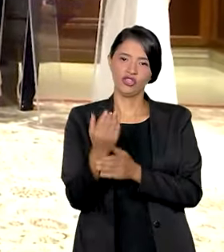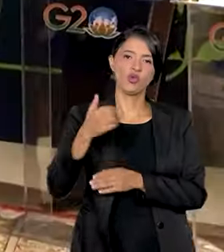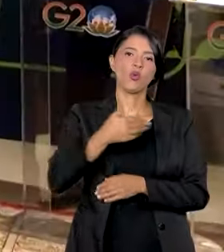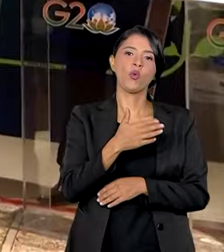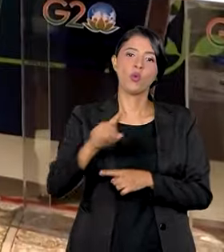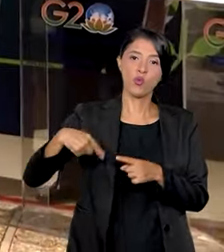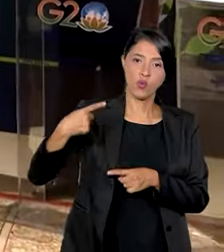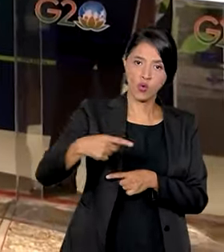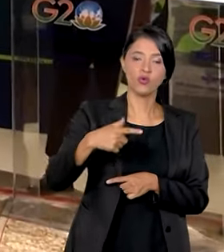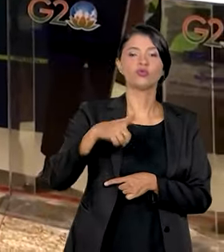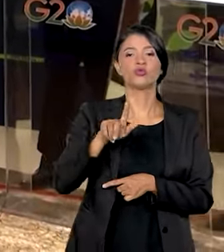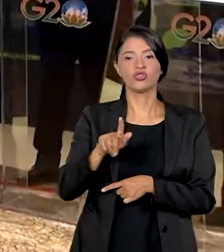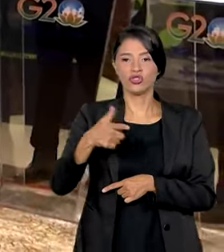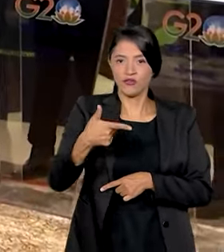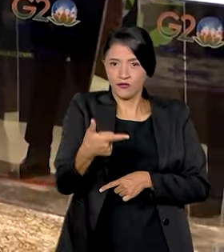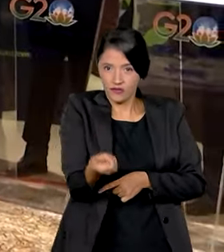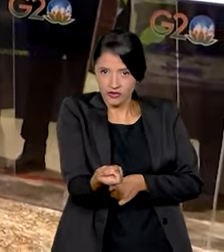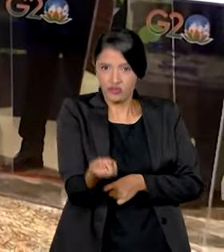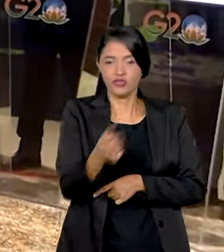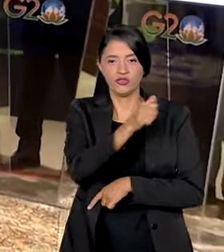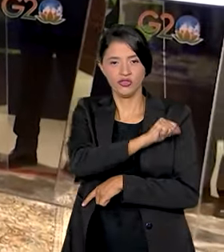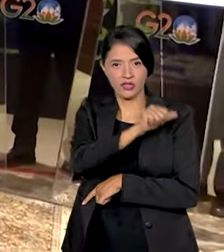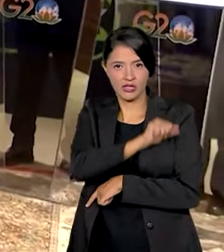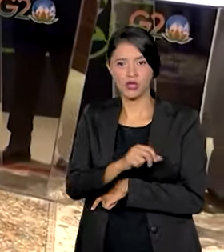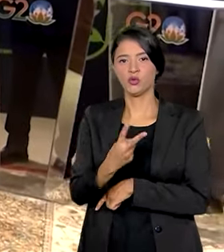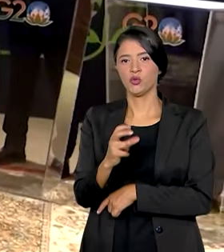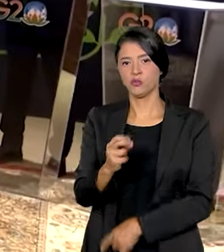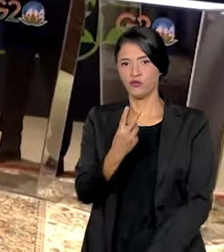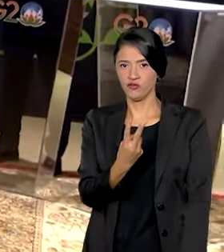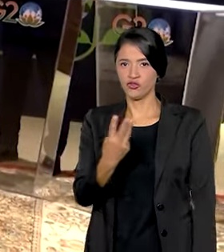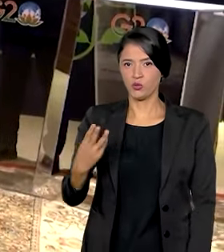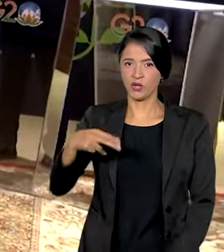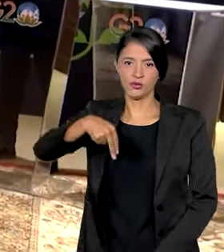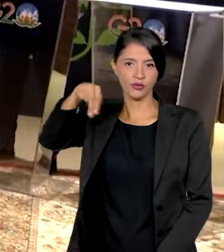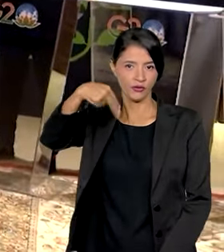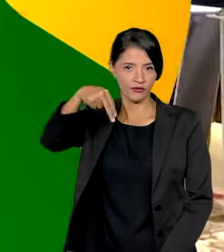G20, que será no Rio de Janeiro, em novembro de 2024.